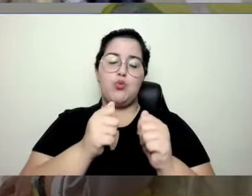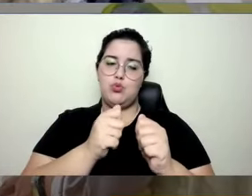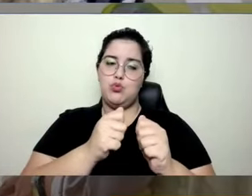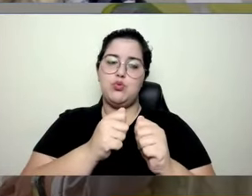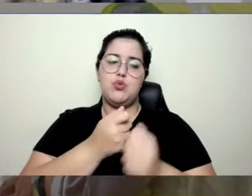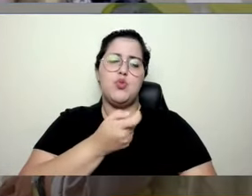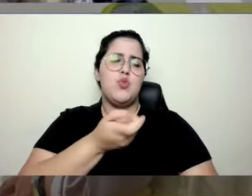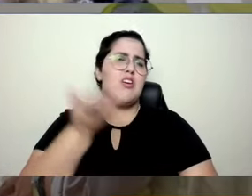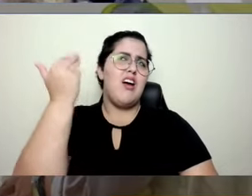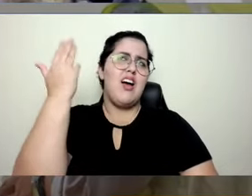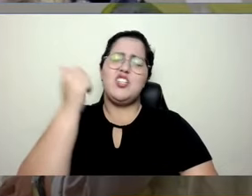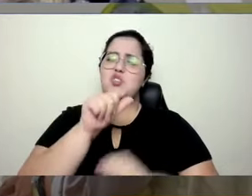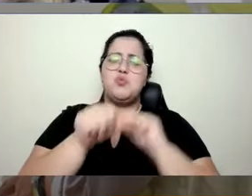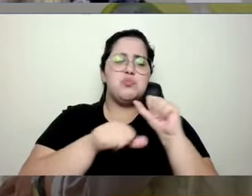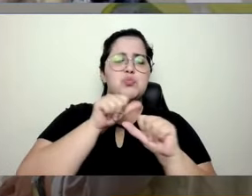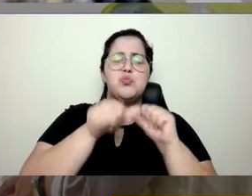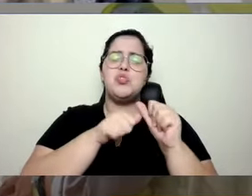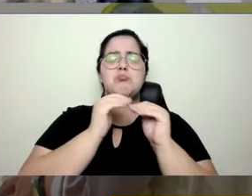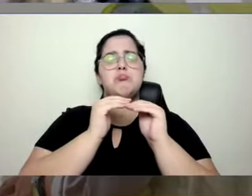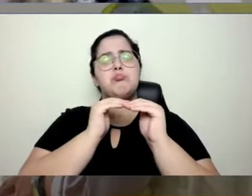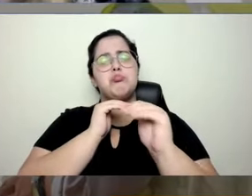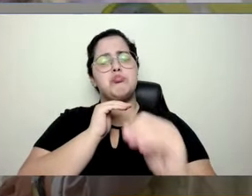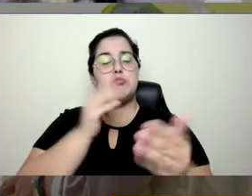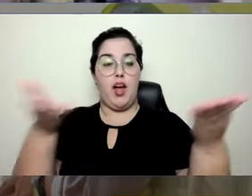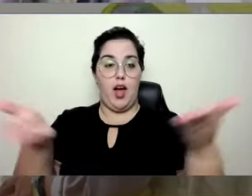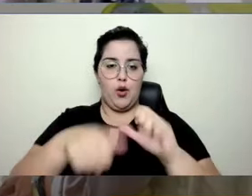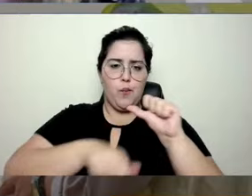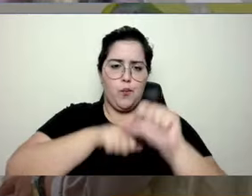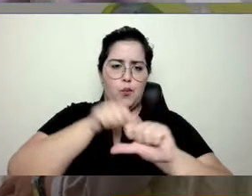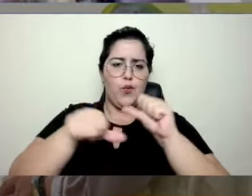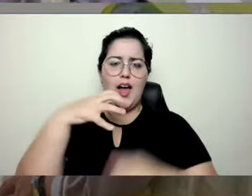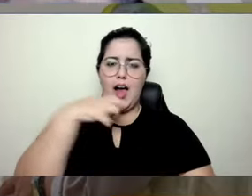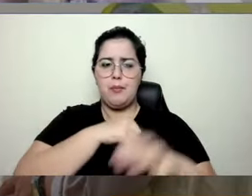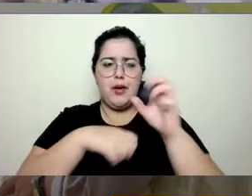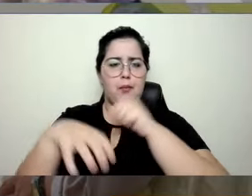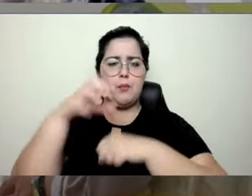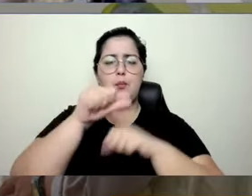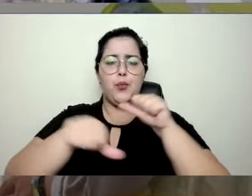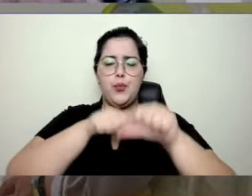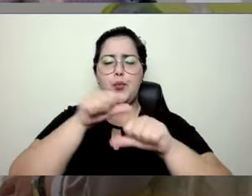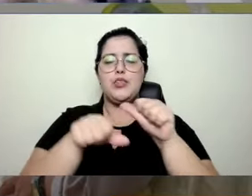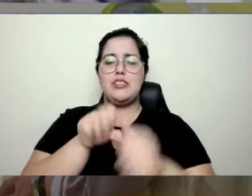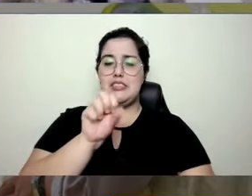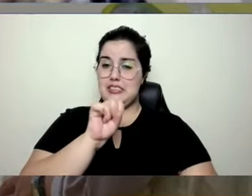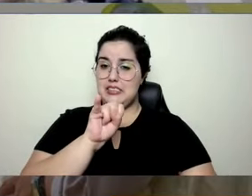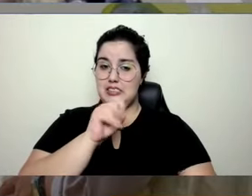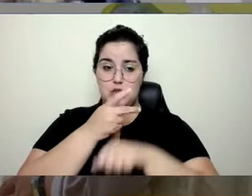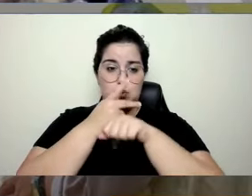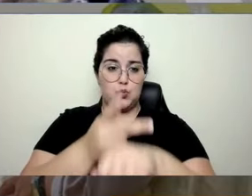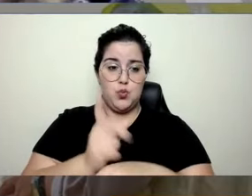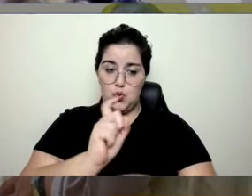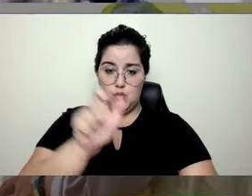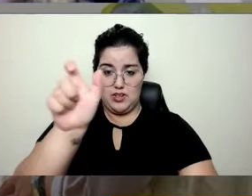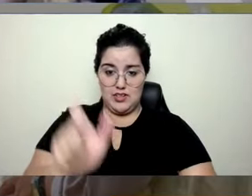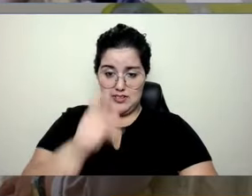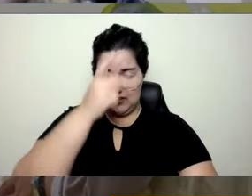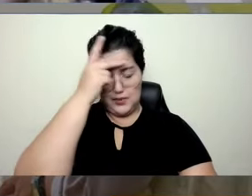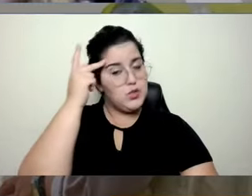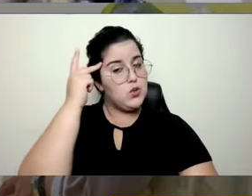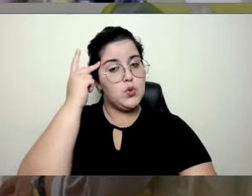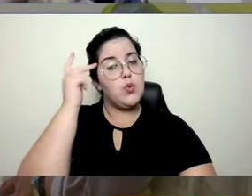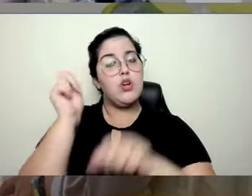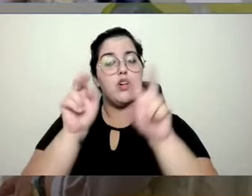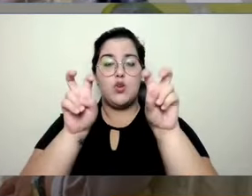pouca velocidade comparado com hoje. Porque se você não começa a procurar as pessoas que falam de